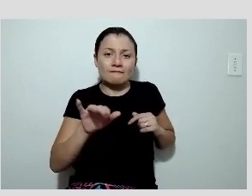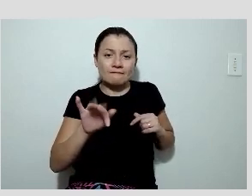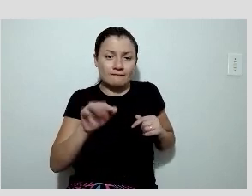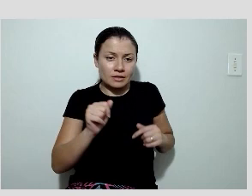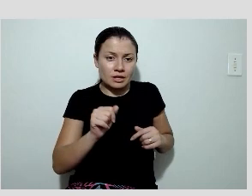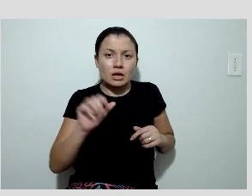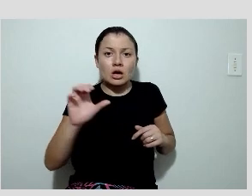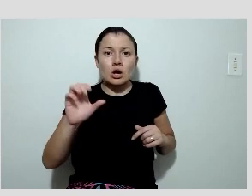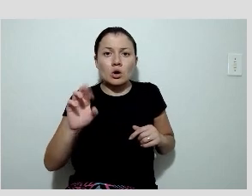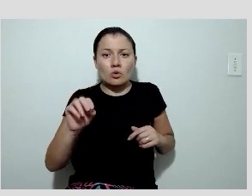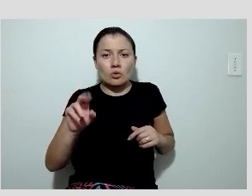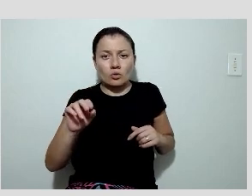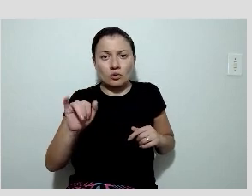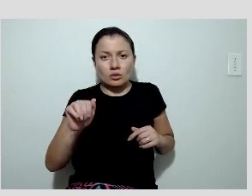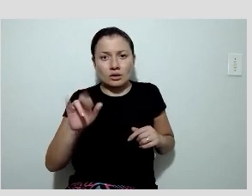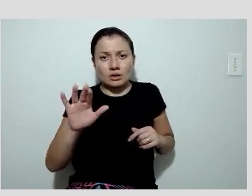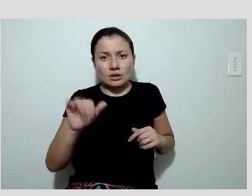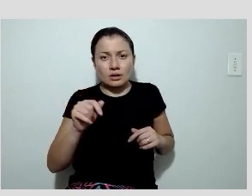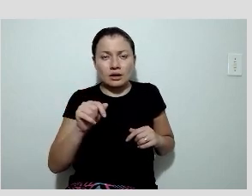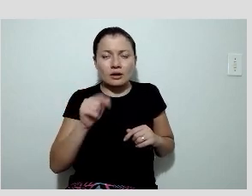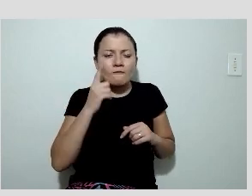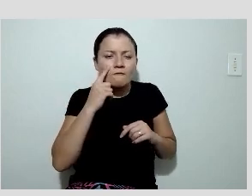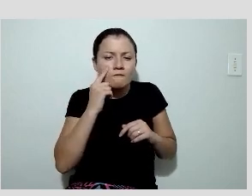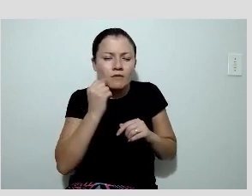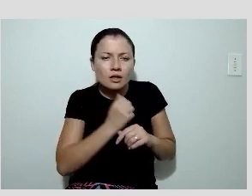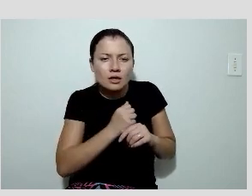passo, um exame de imagem.